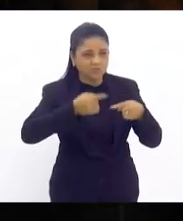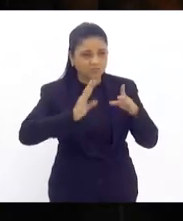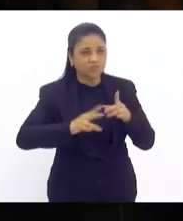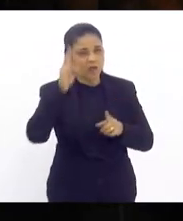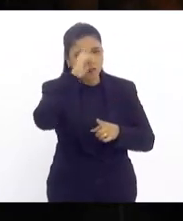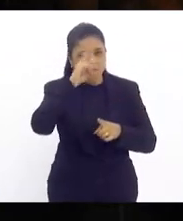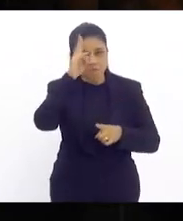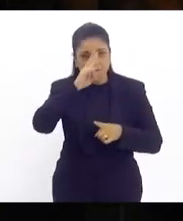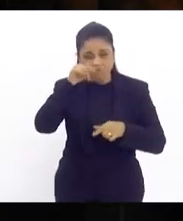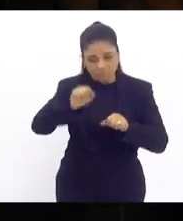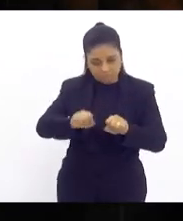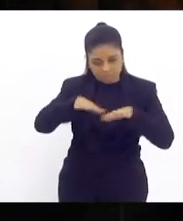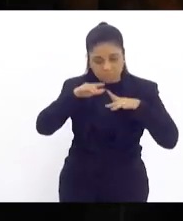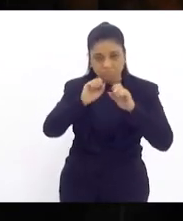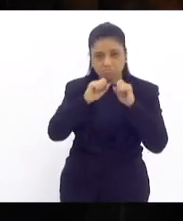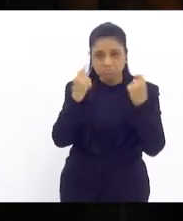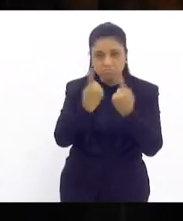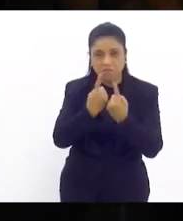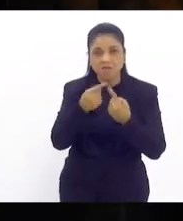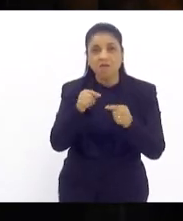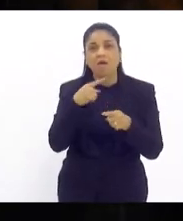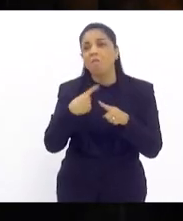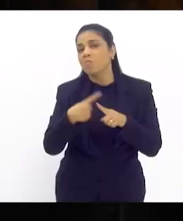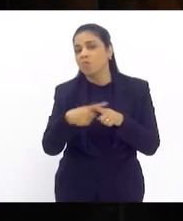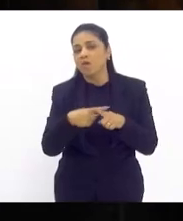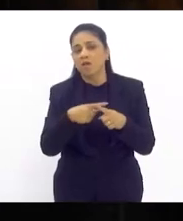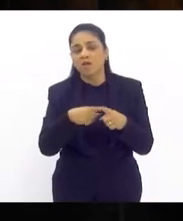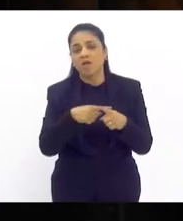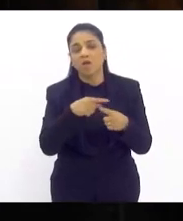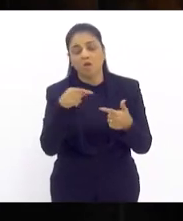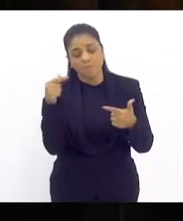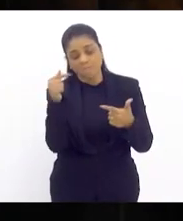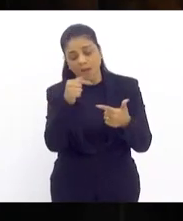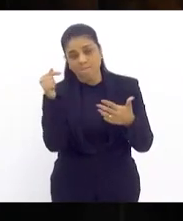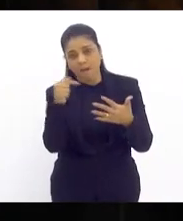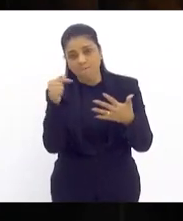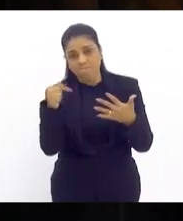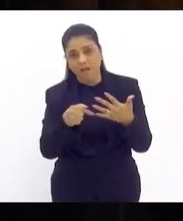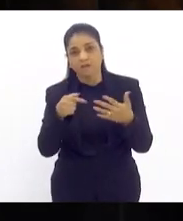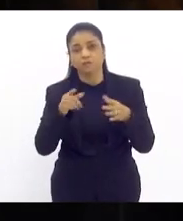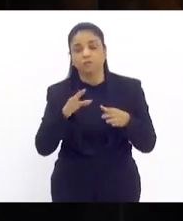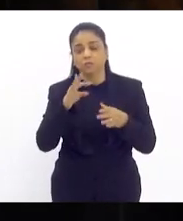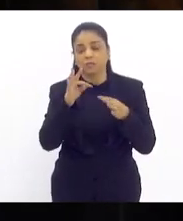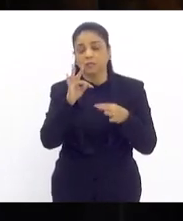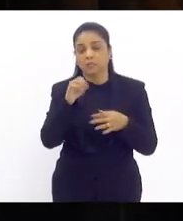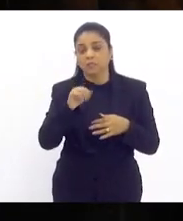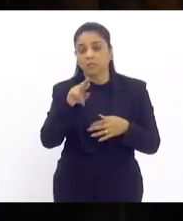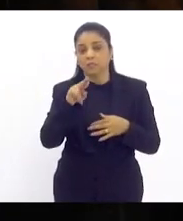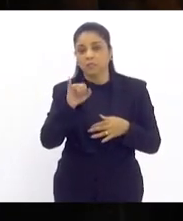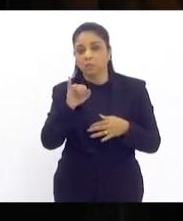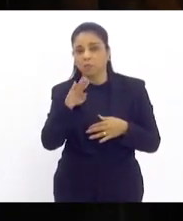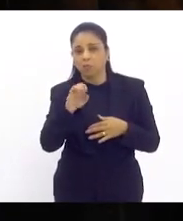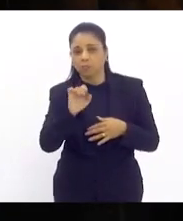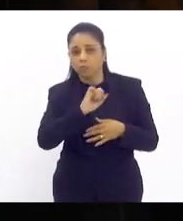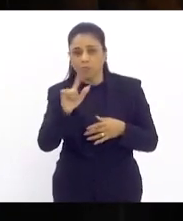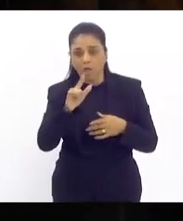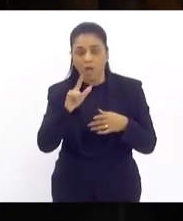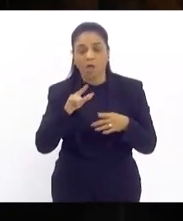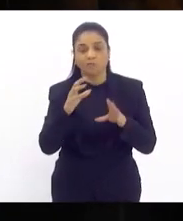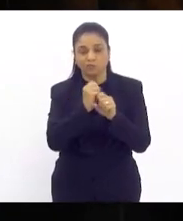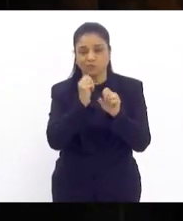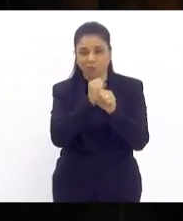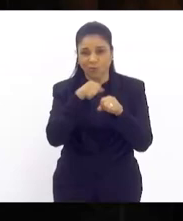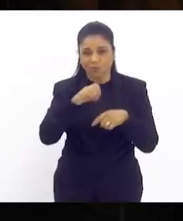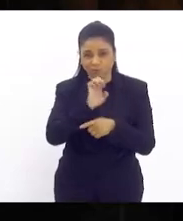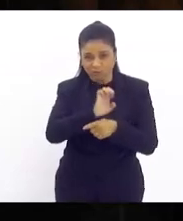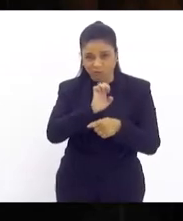Legislativa justamente porque um dos apontamentos do Tribunal de Contas do Estado para que a gente desaprovasse